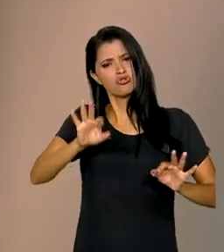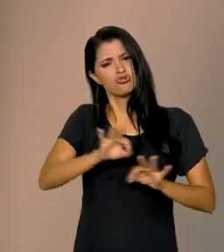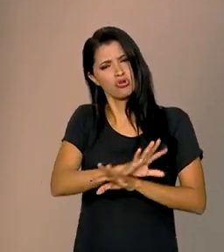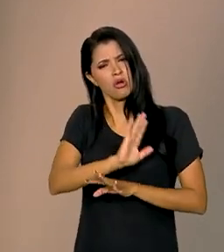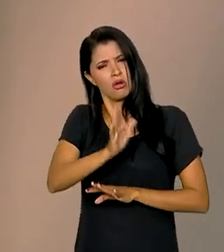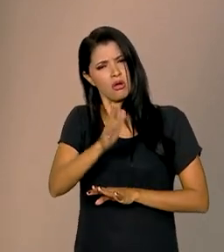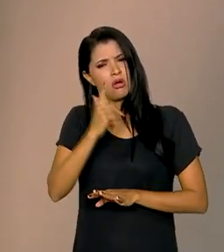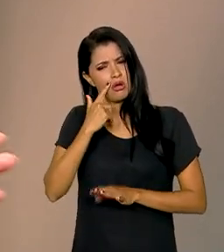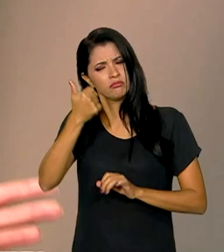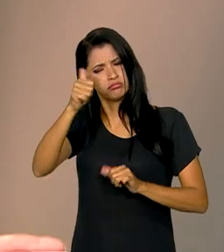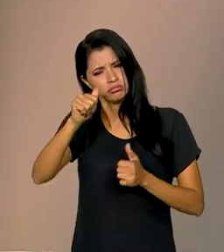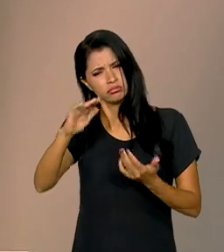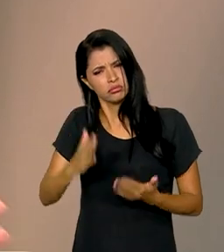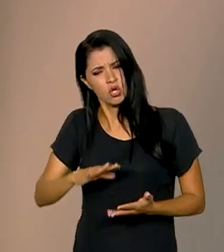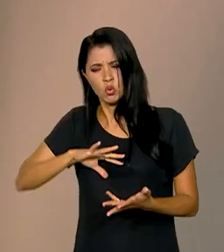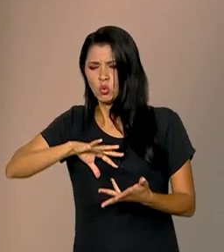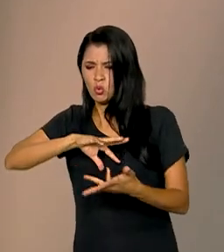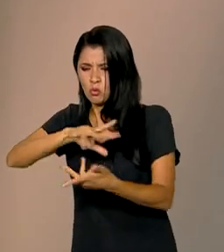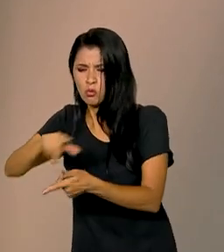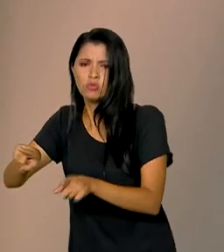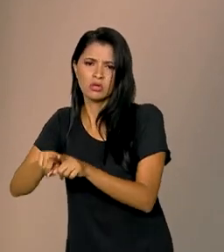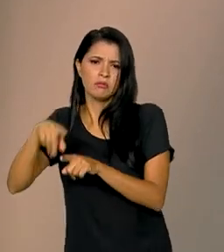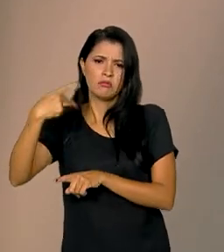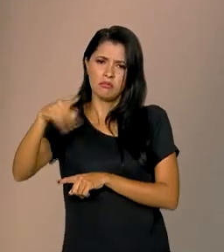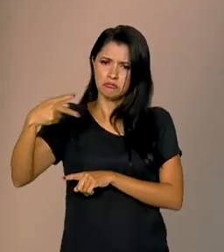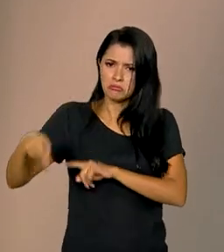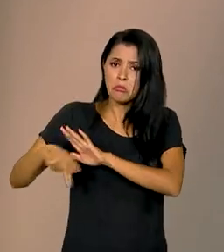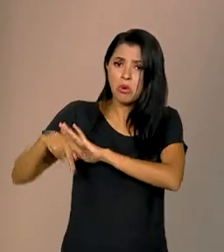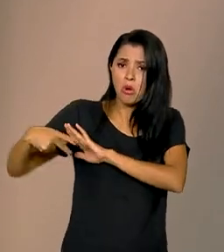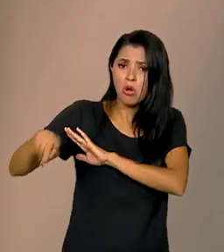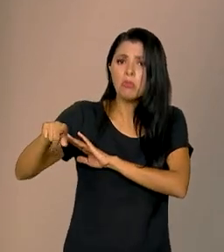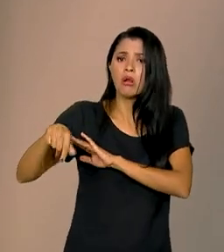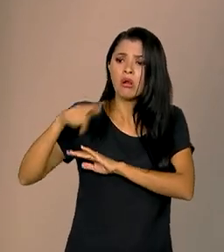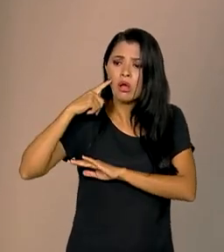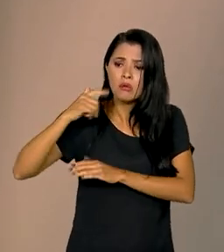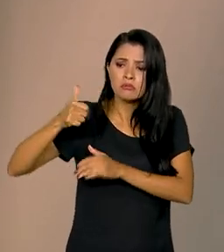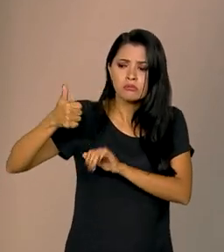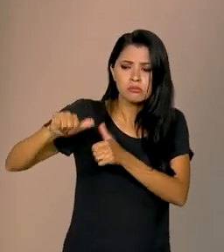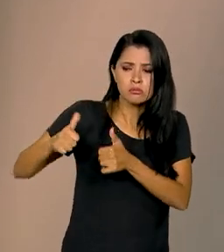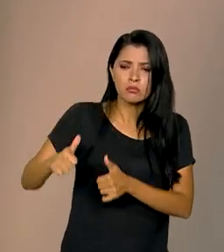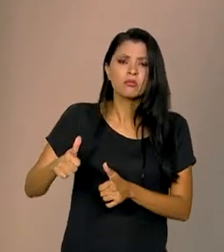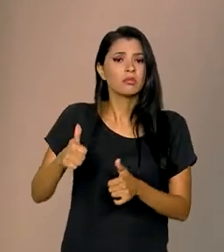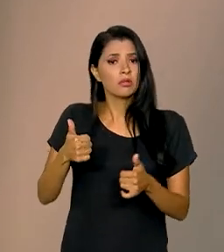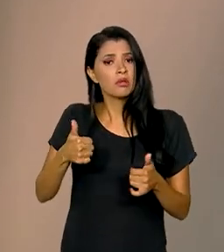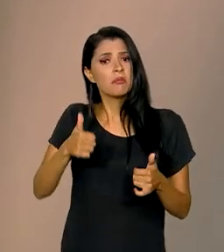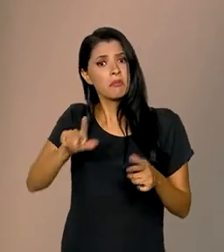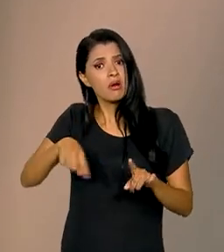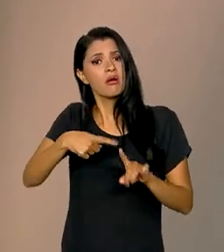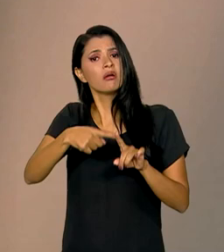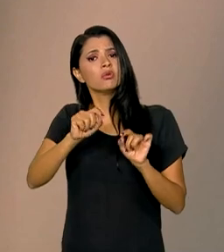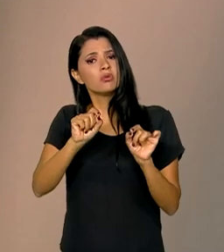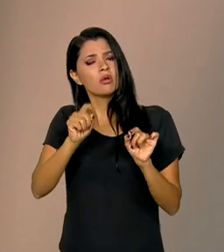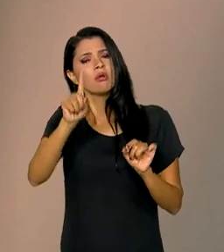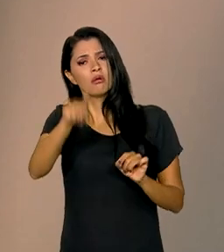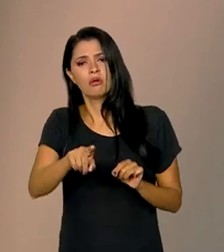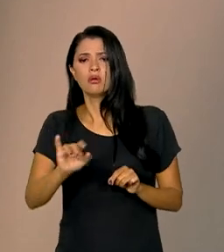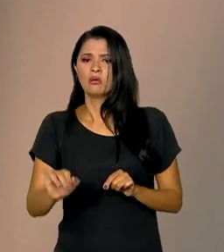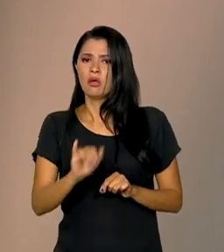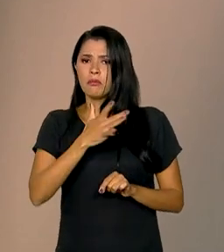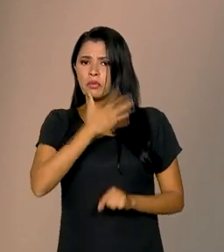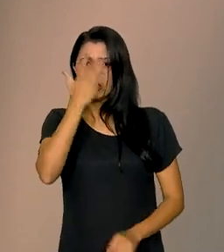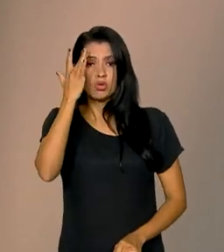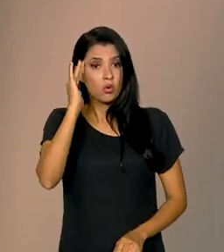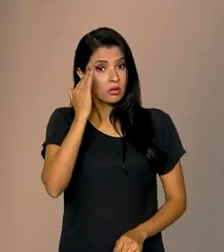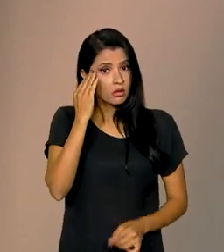Saúde e em todo o mundo pelas agências específicas. E, além disso, é importante que as pessoas